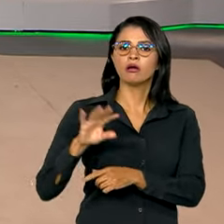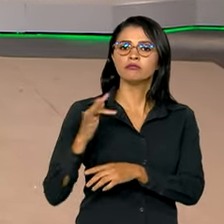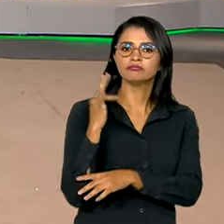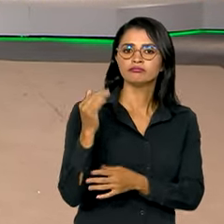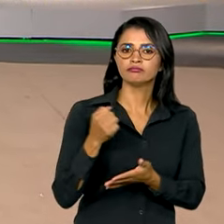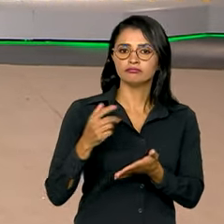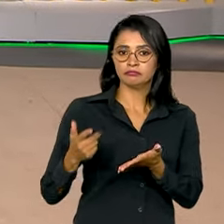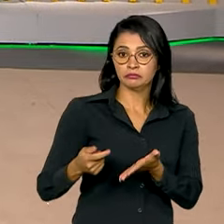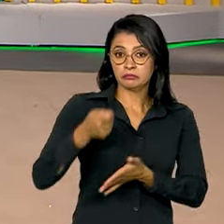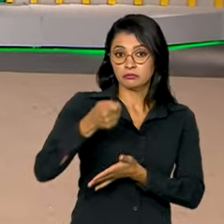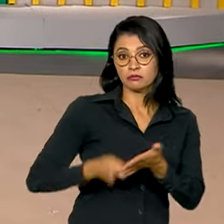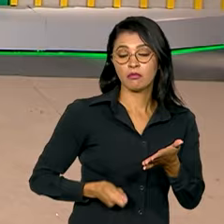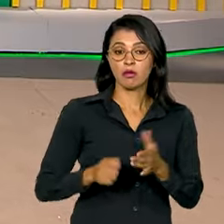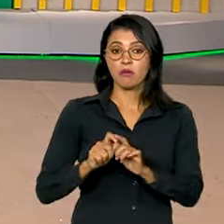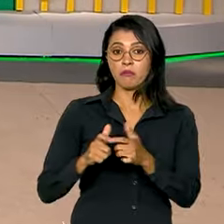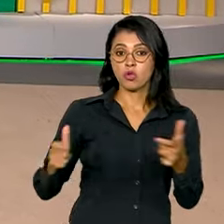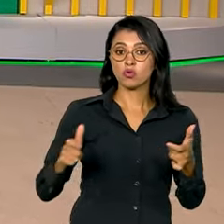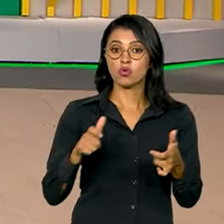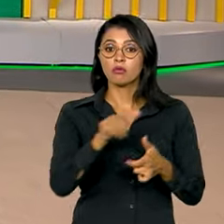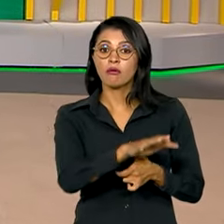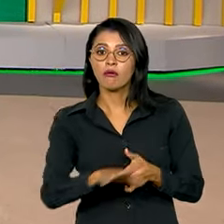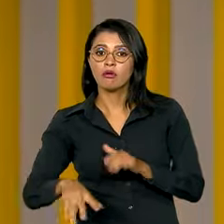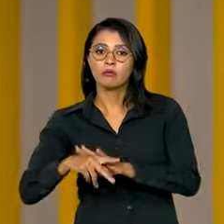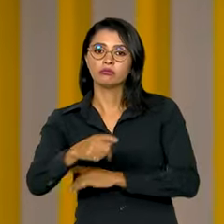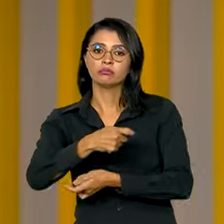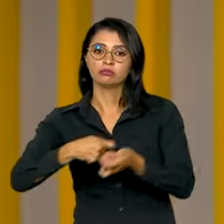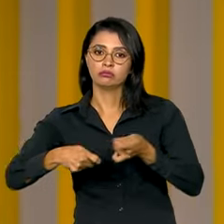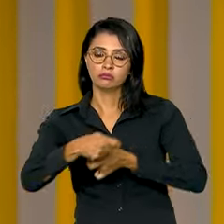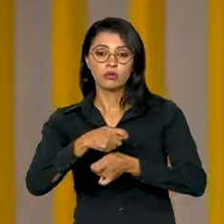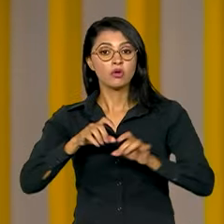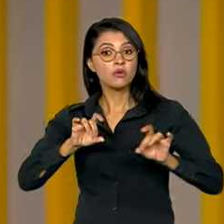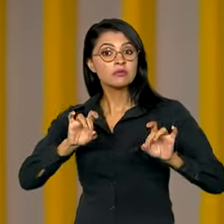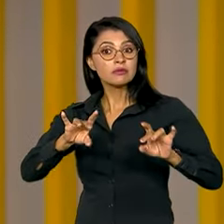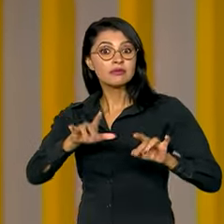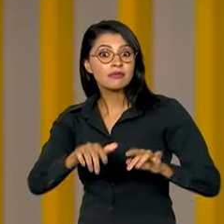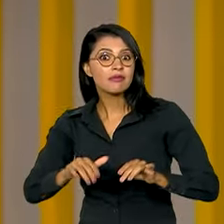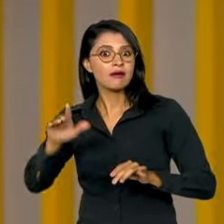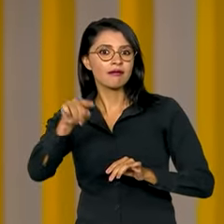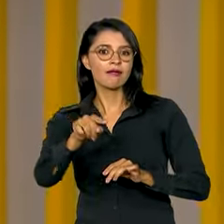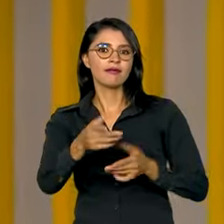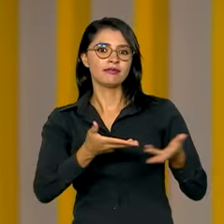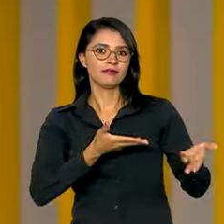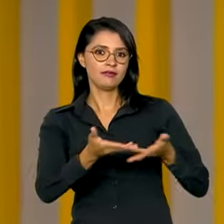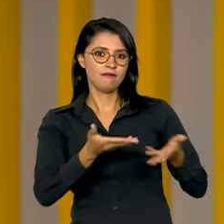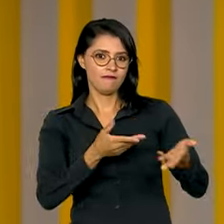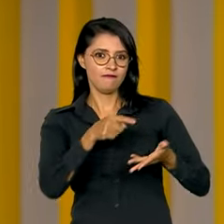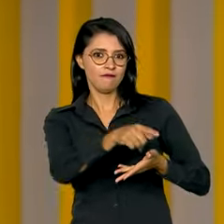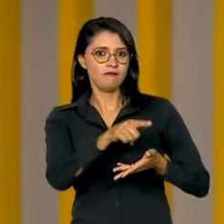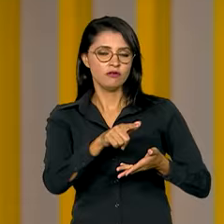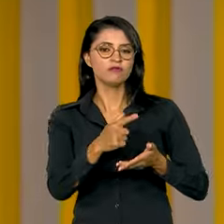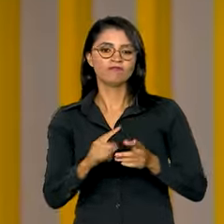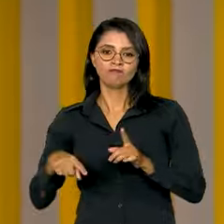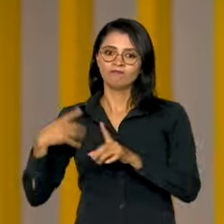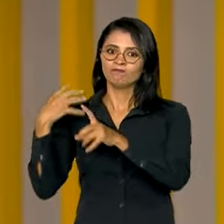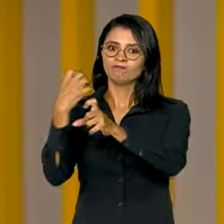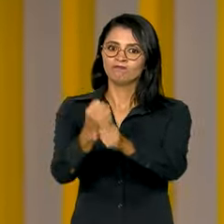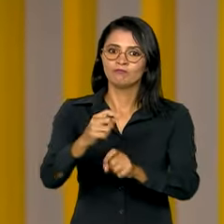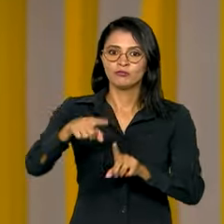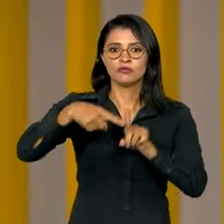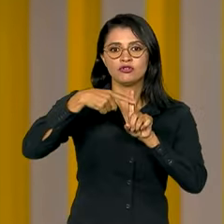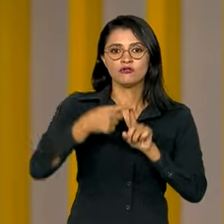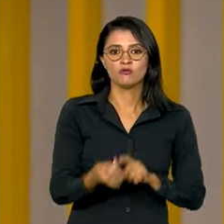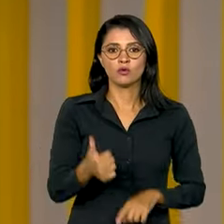aumento em todos os segmentos econômicos. O destaque foi o setor de serviços, que gerou um saldo positivo de quase